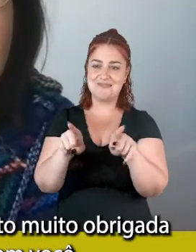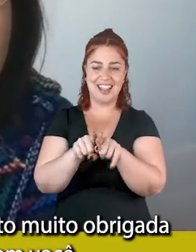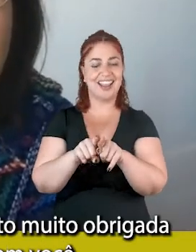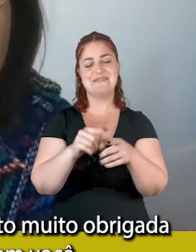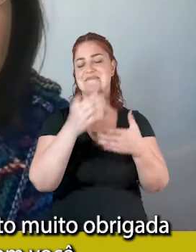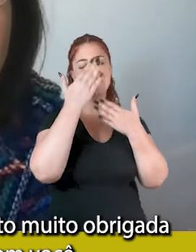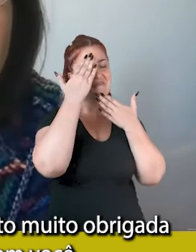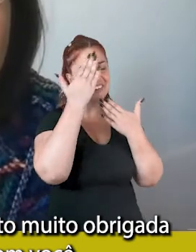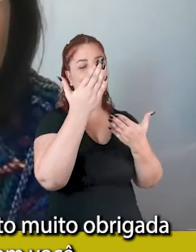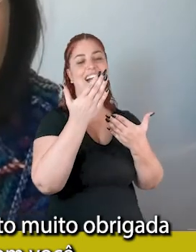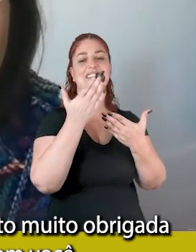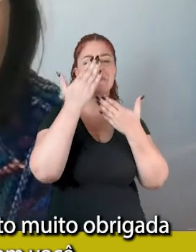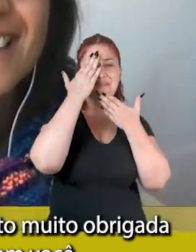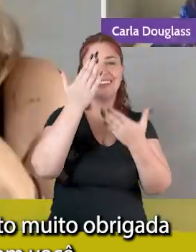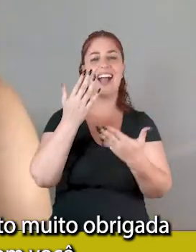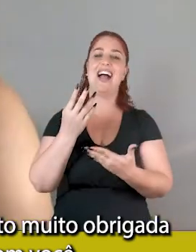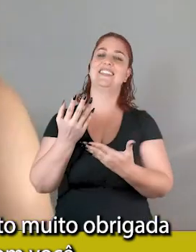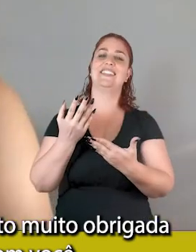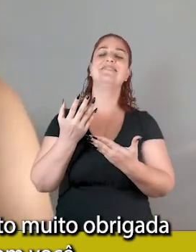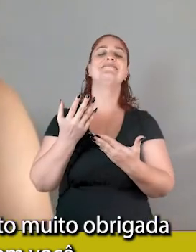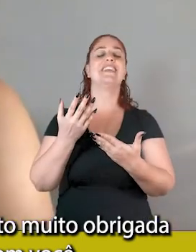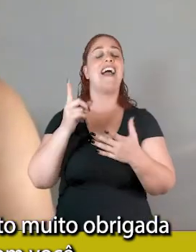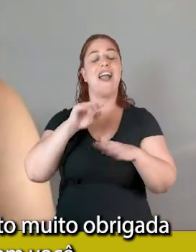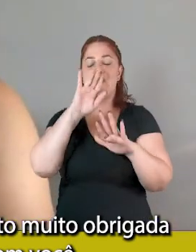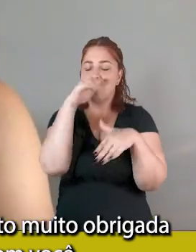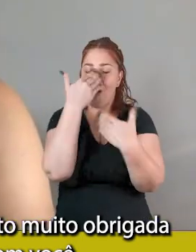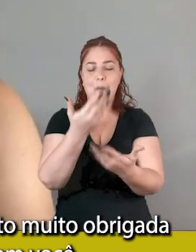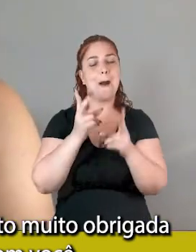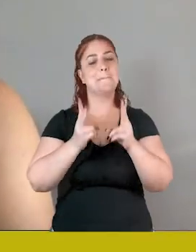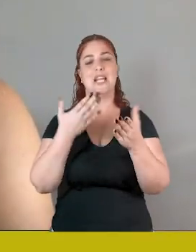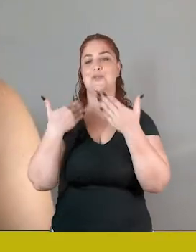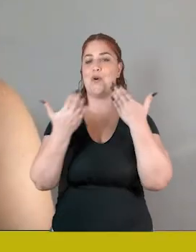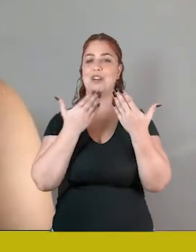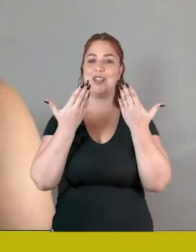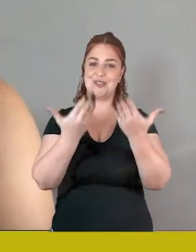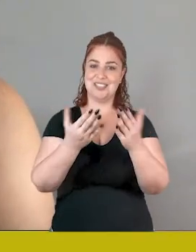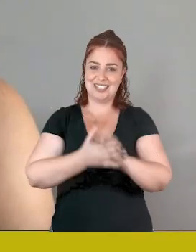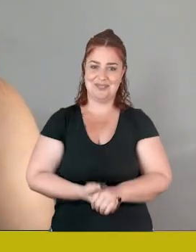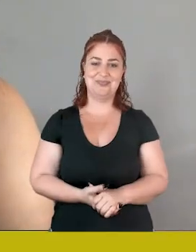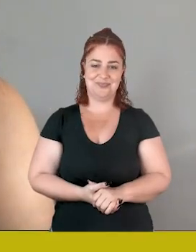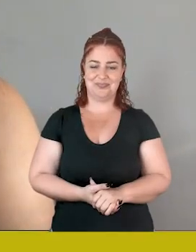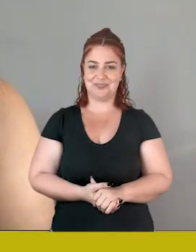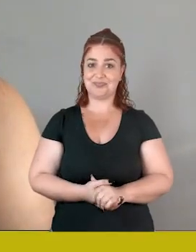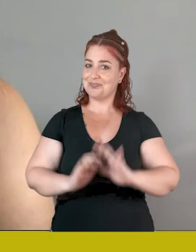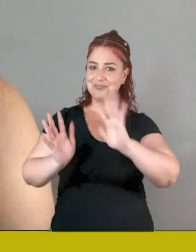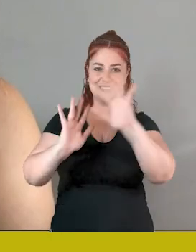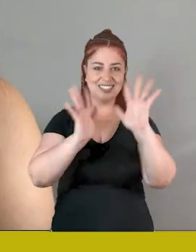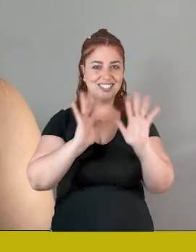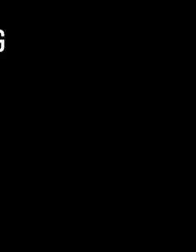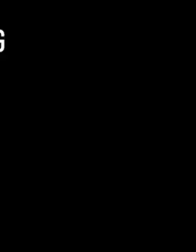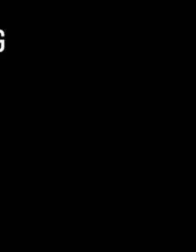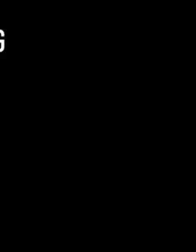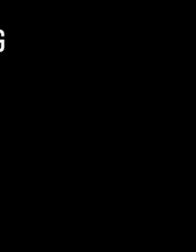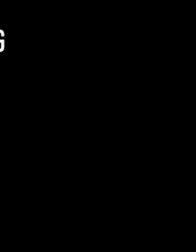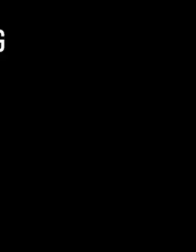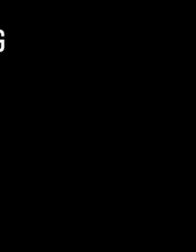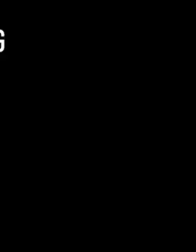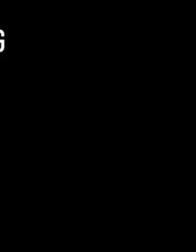Imagina, obrigada Aranha, muito, muito obrigada. Uma honra esse papo com você. Tchau, gente, vamos sair do ar.